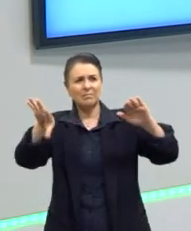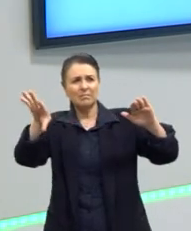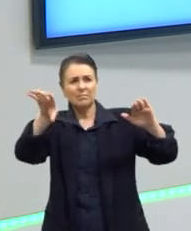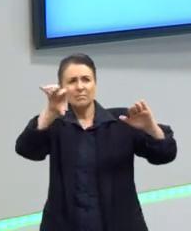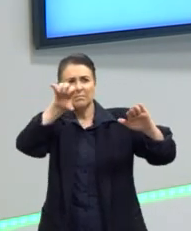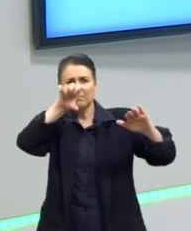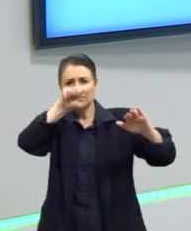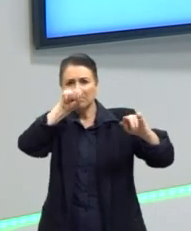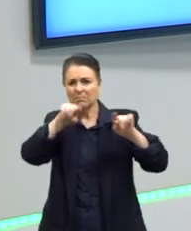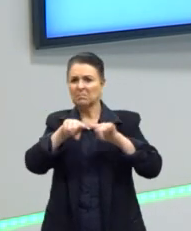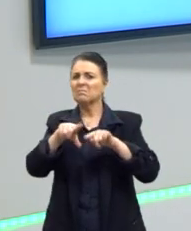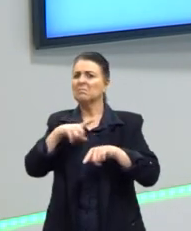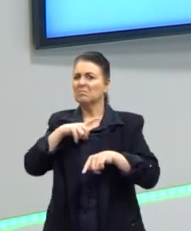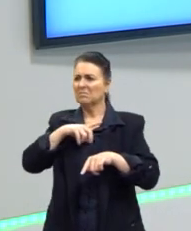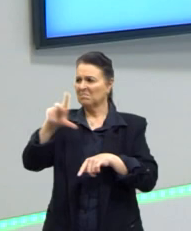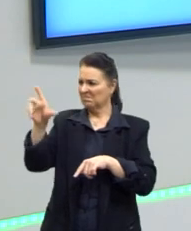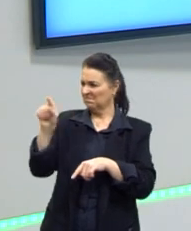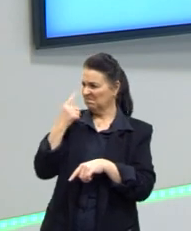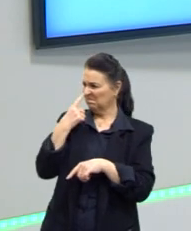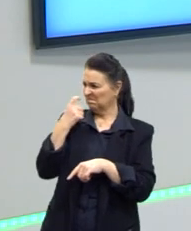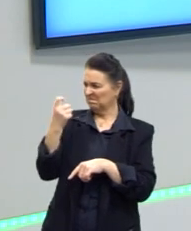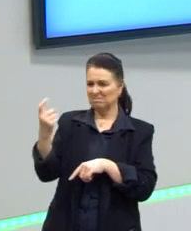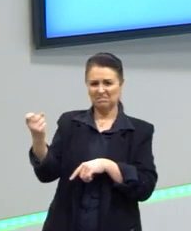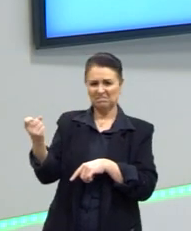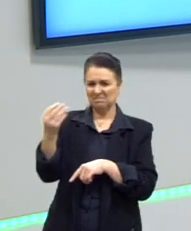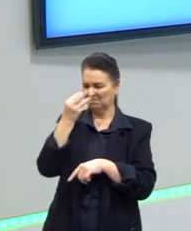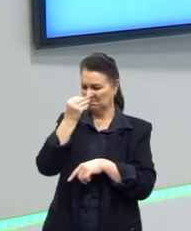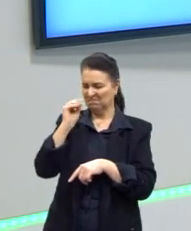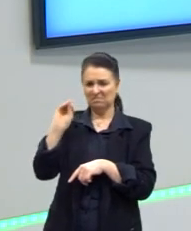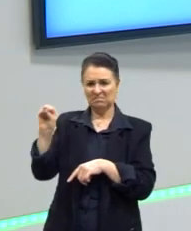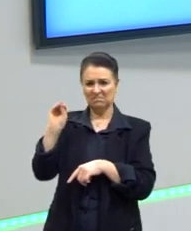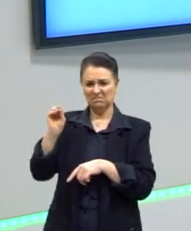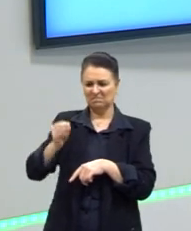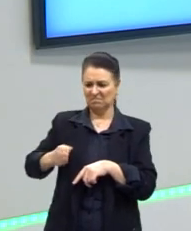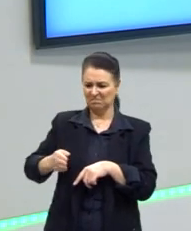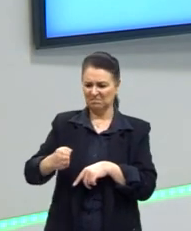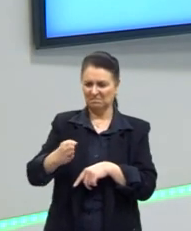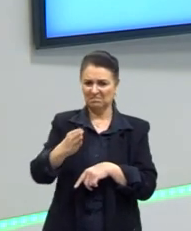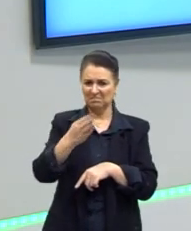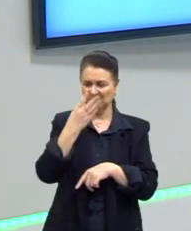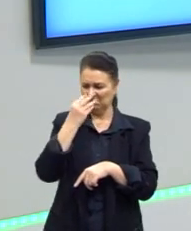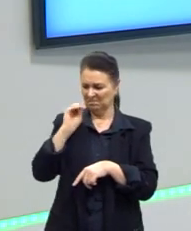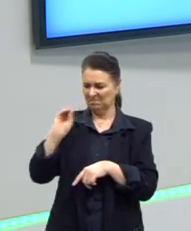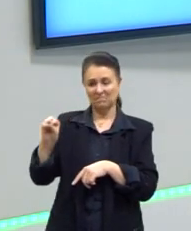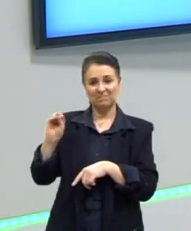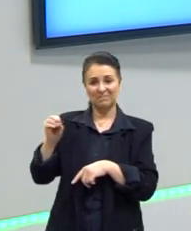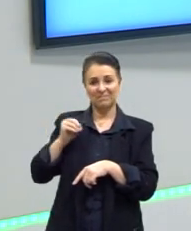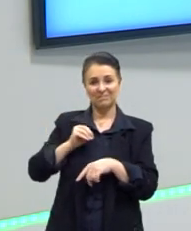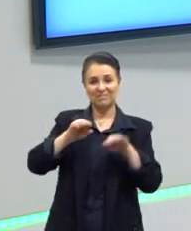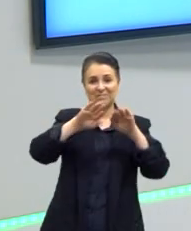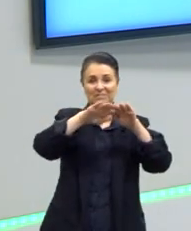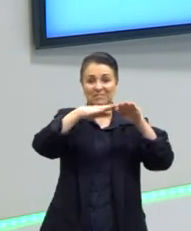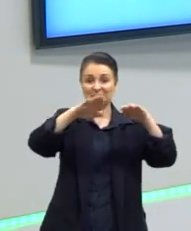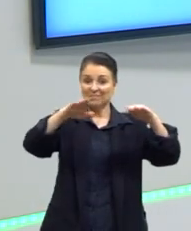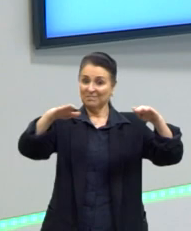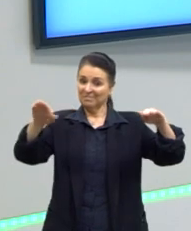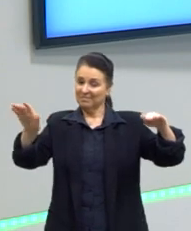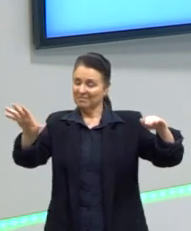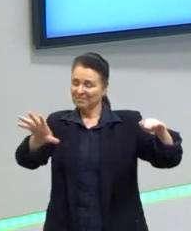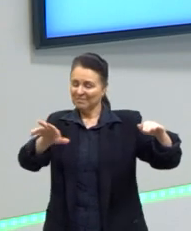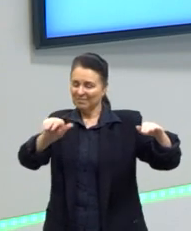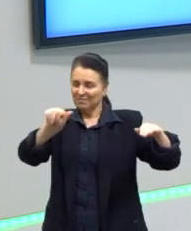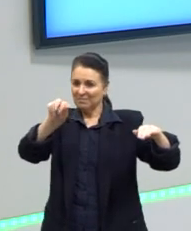até um cheiro desagradável de peixe podre. Então, na maresia, existe a presença, né? A gente encontra